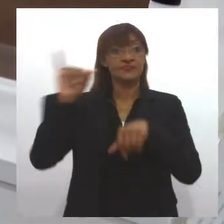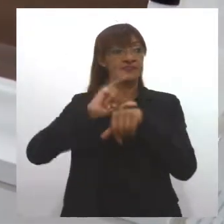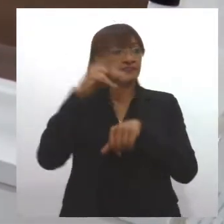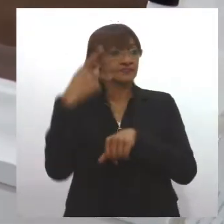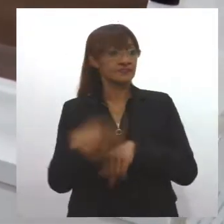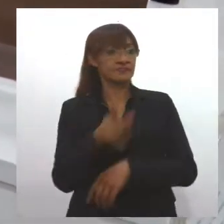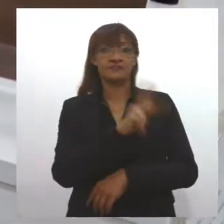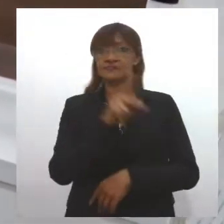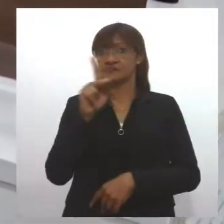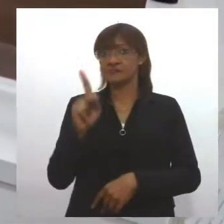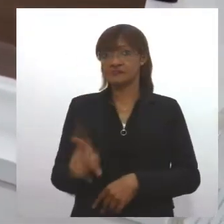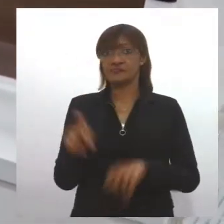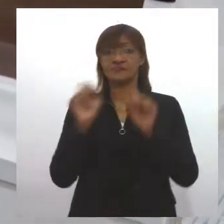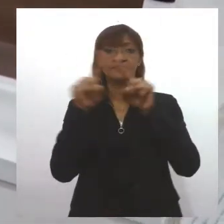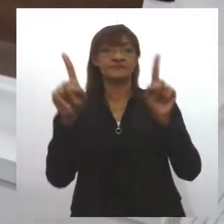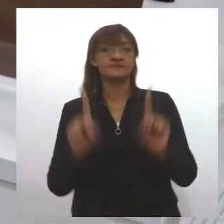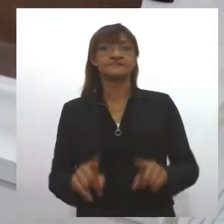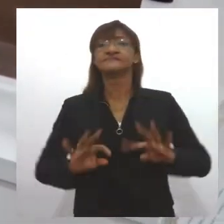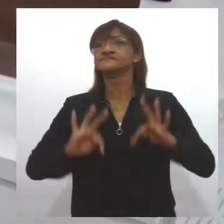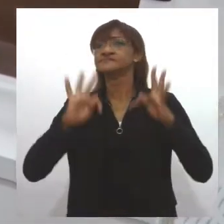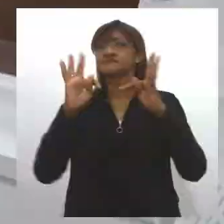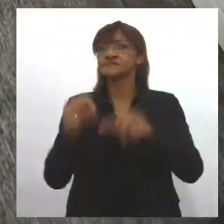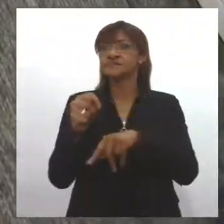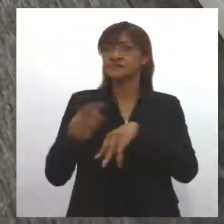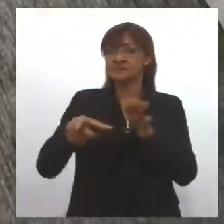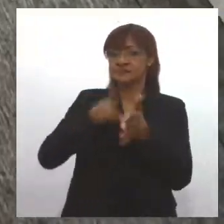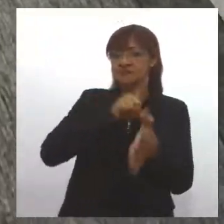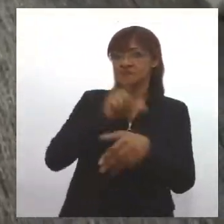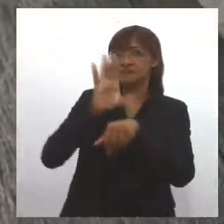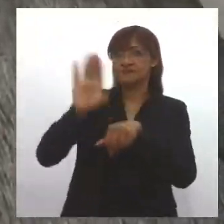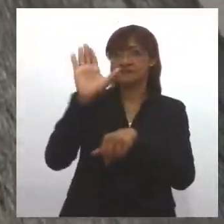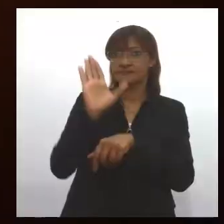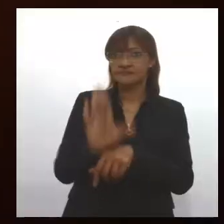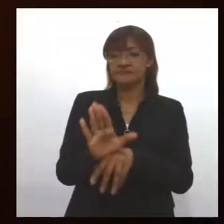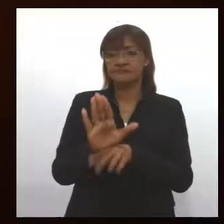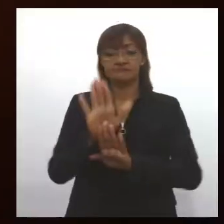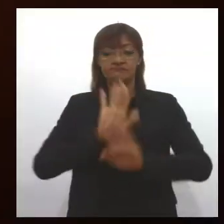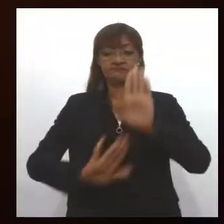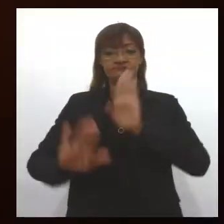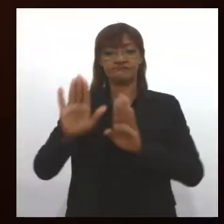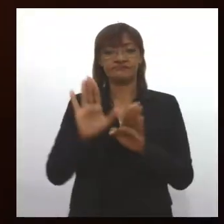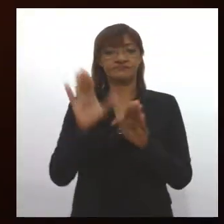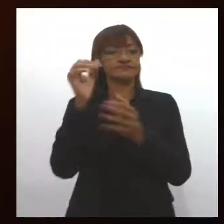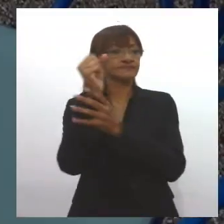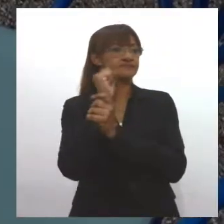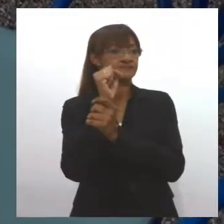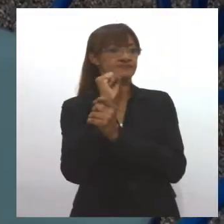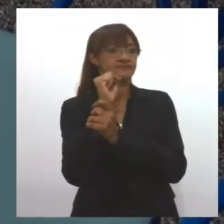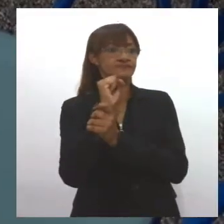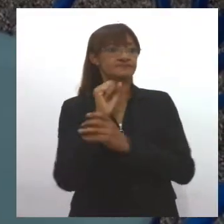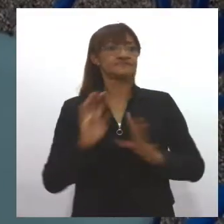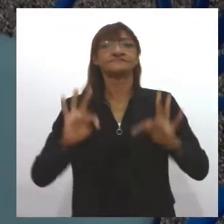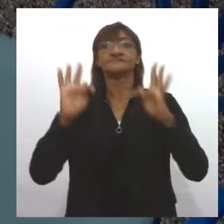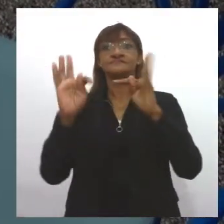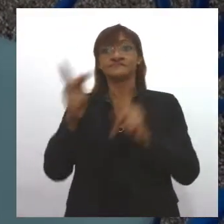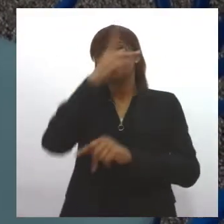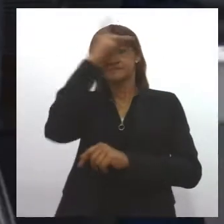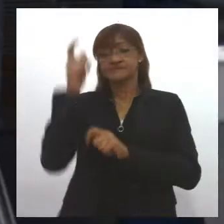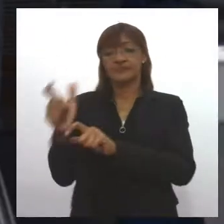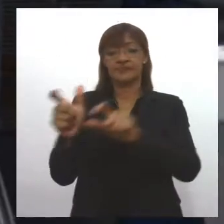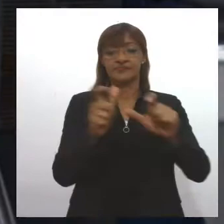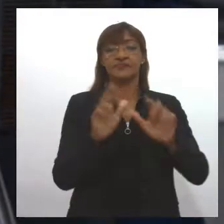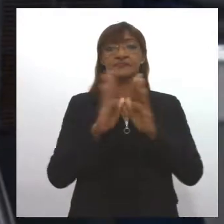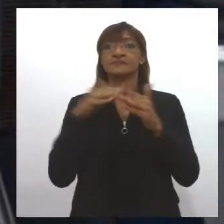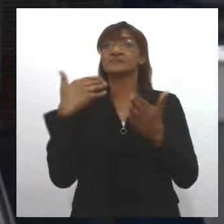professores e funcionários foram treinados. Entre os cuidados para garantir a segurança de todos no ambiente escolar,